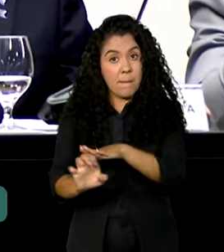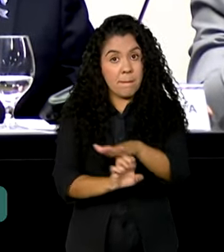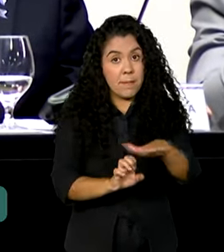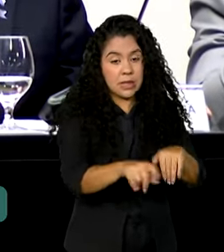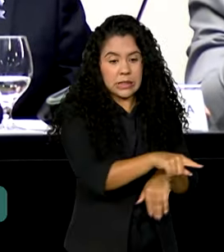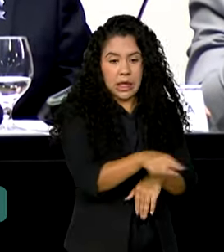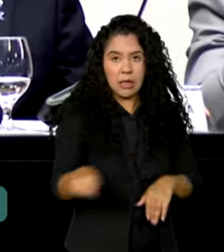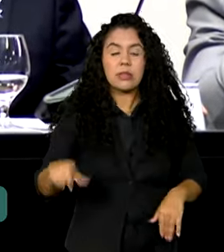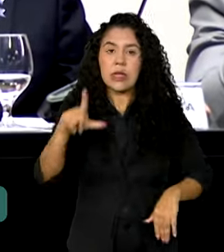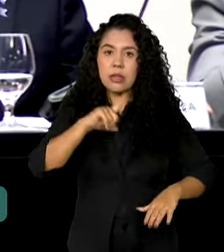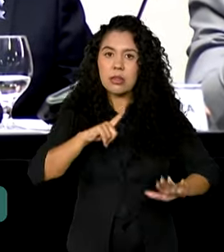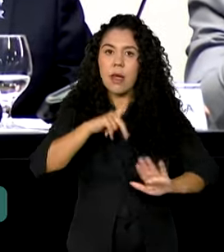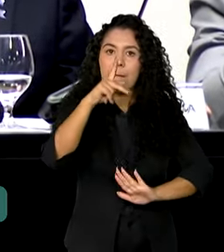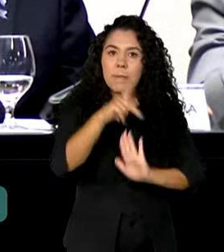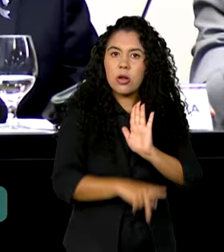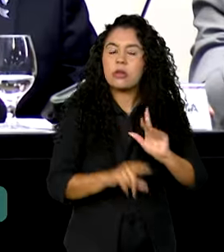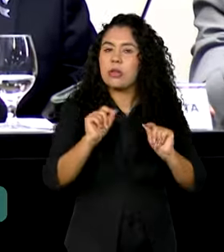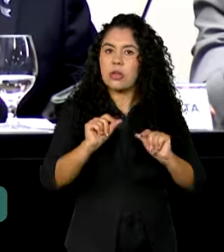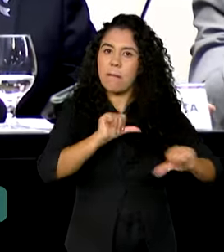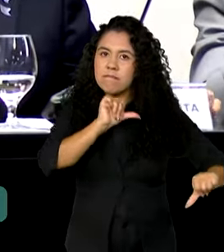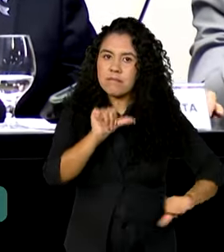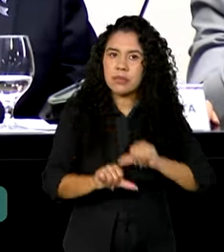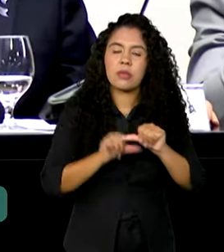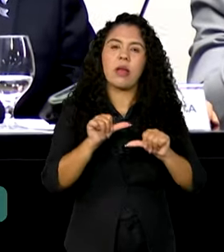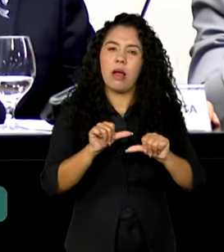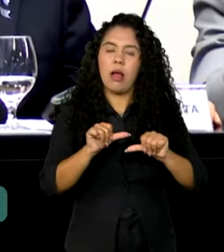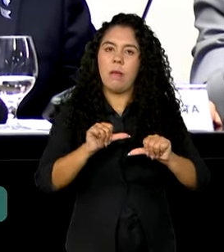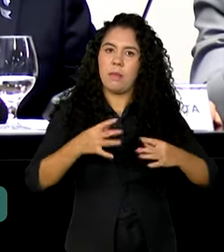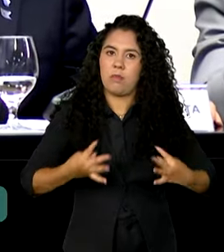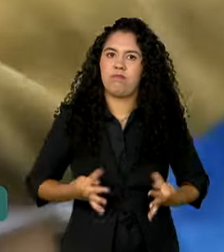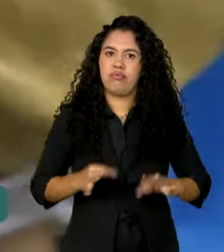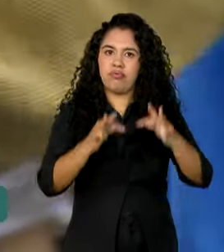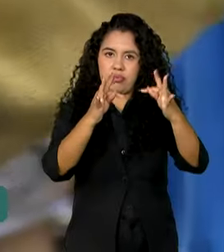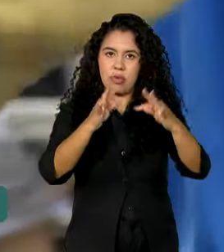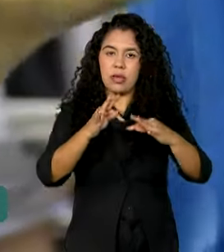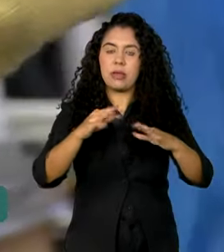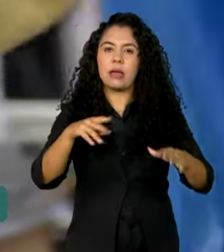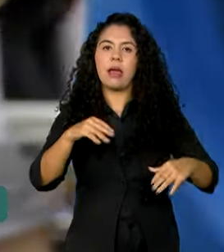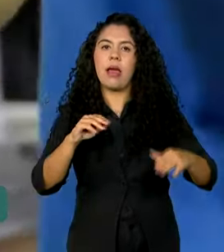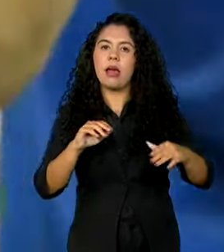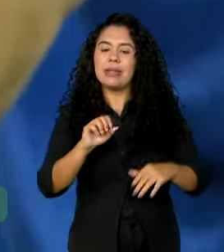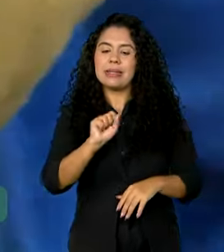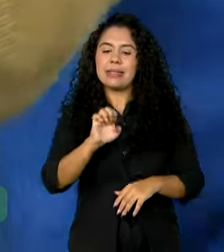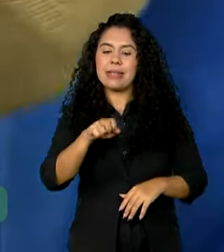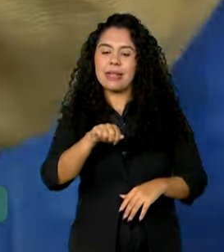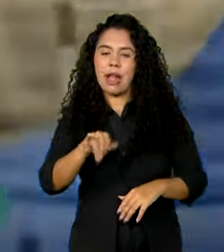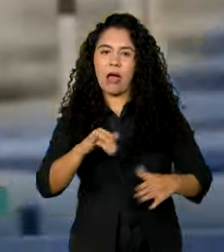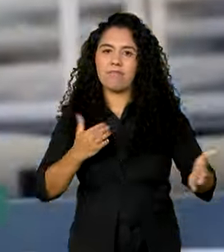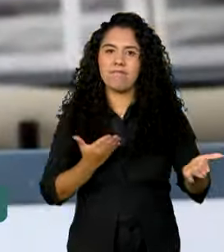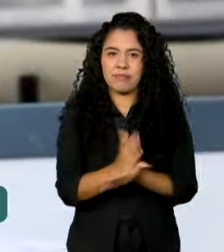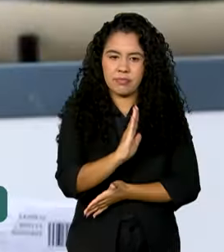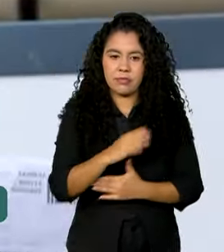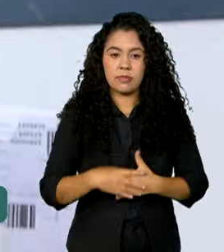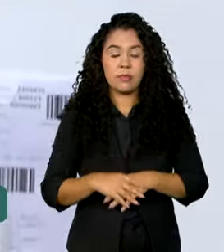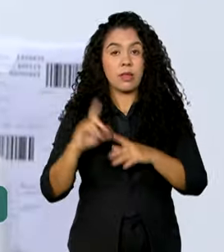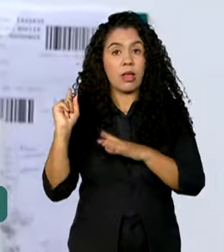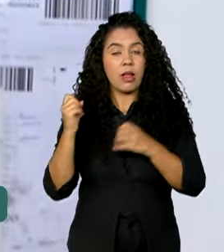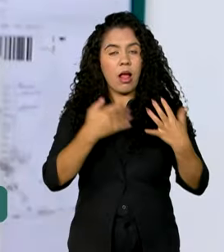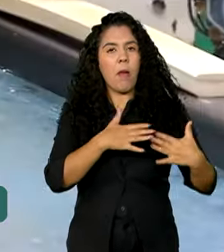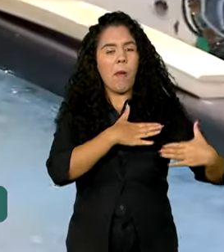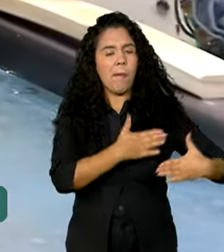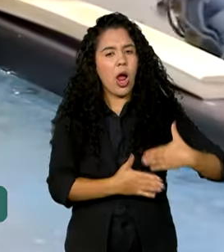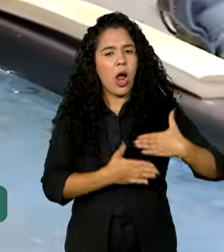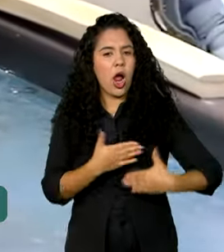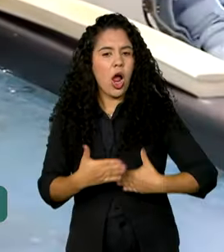tenham projetos de digitalização aprovados pelo SENAI. Esse processo de digitalização das empresas